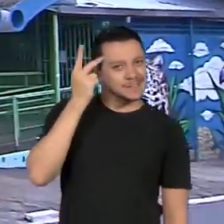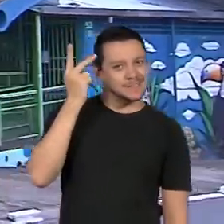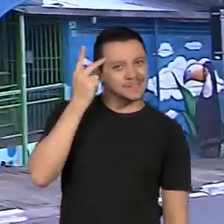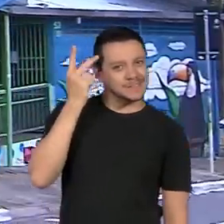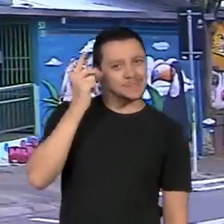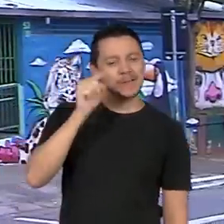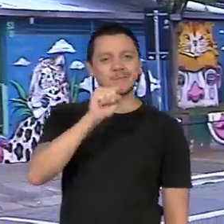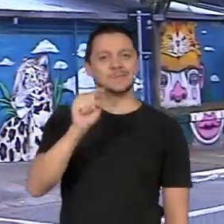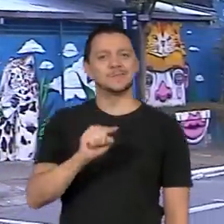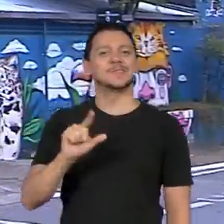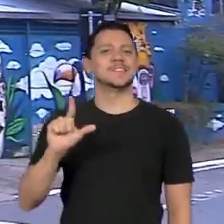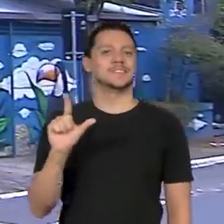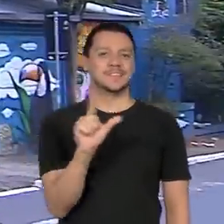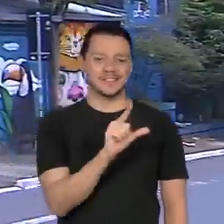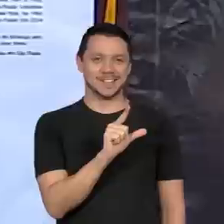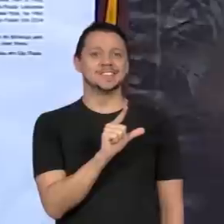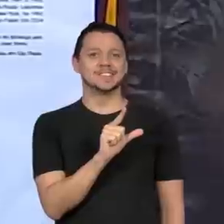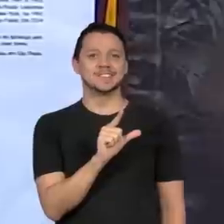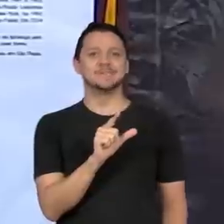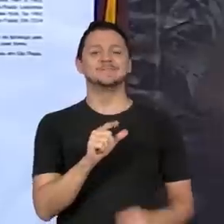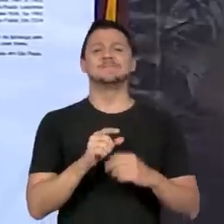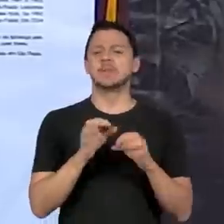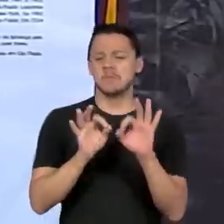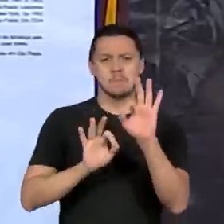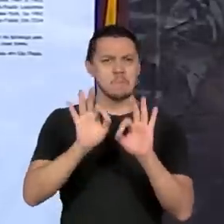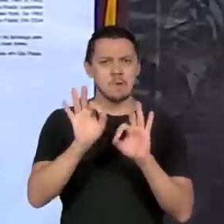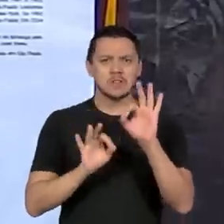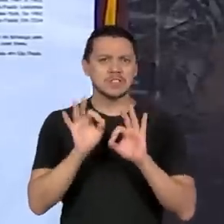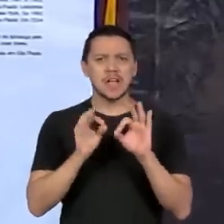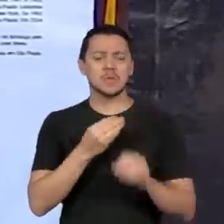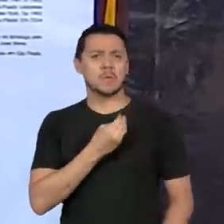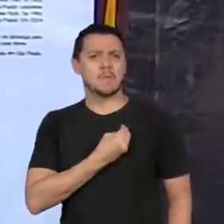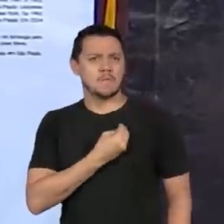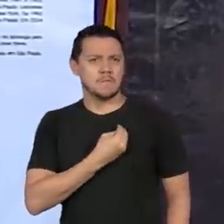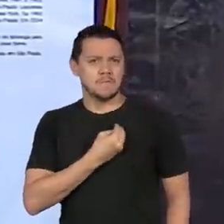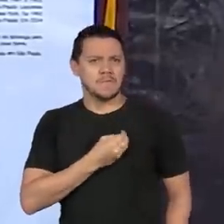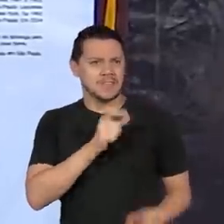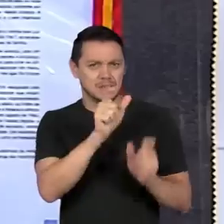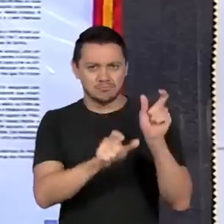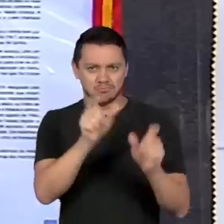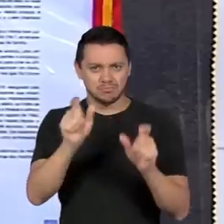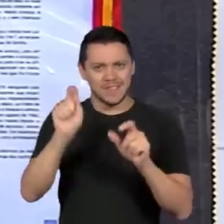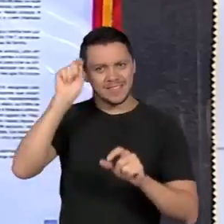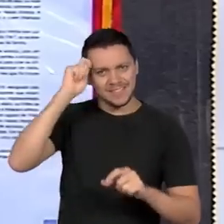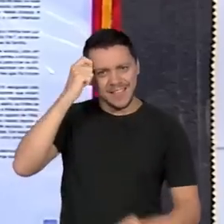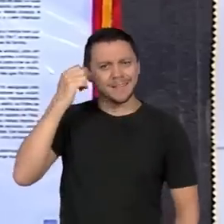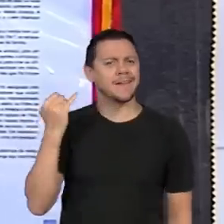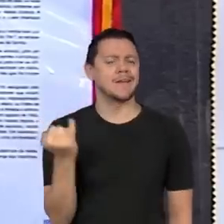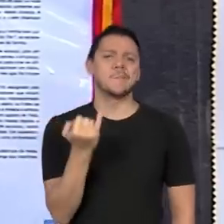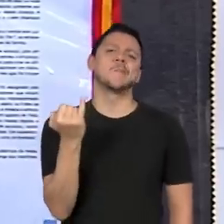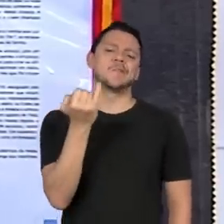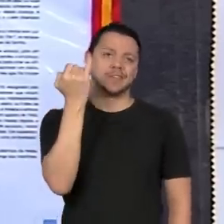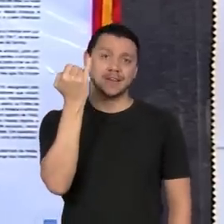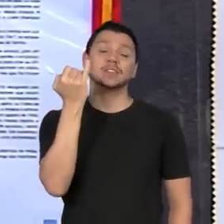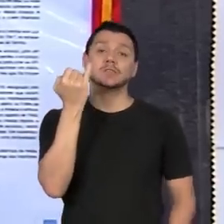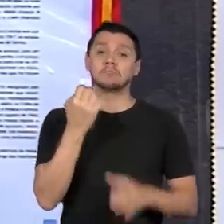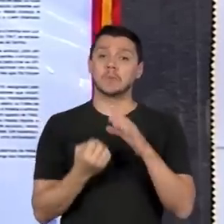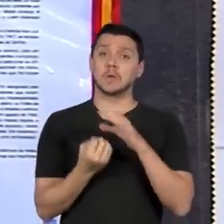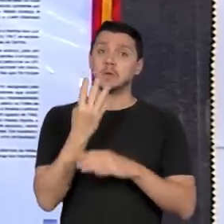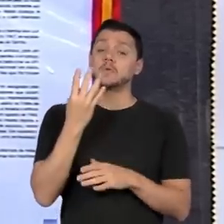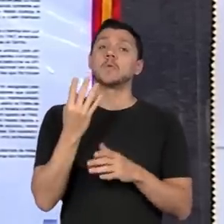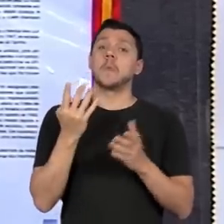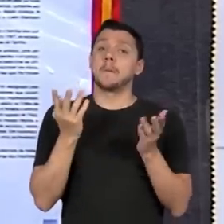da Zona Leste de São Paulo. O projeto Vidas Negras Importam foi criado este ano para propor uma